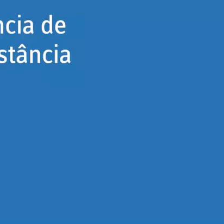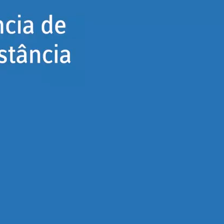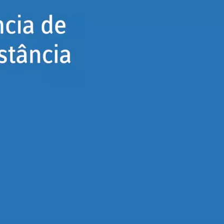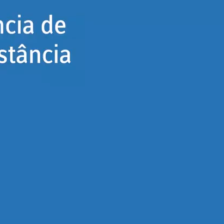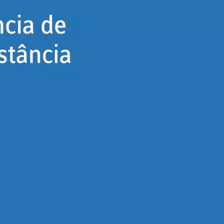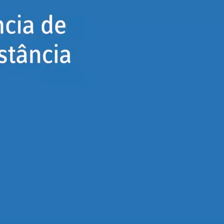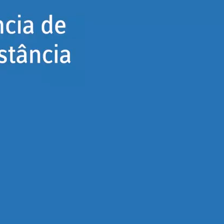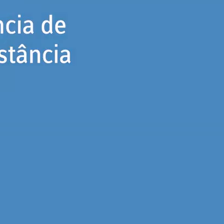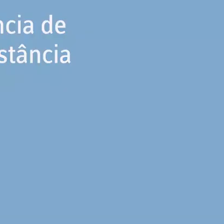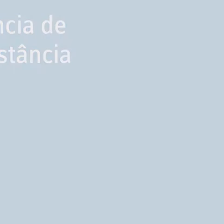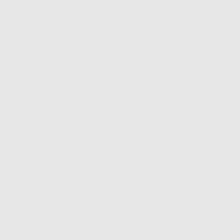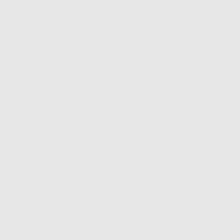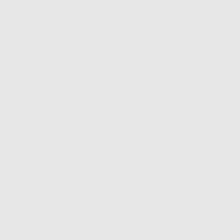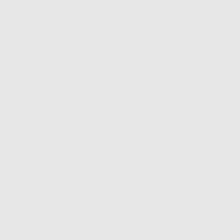Obrigado, e até o próximo vídeo.